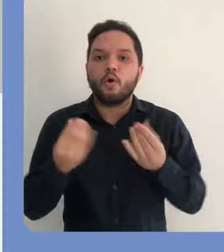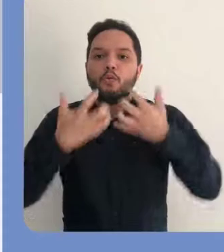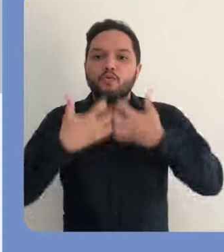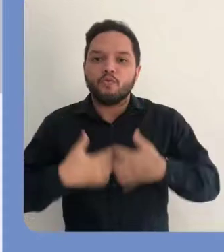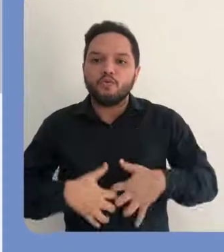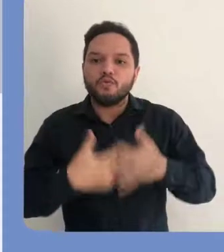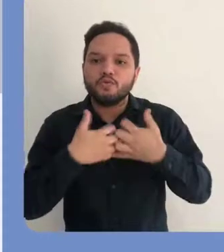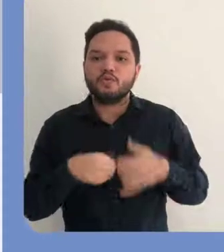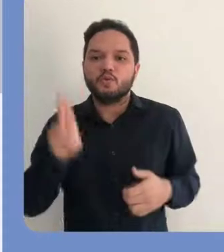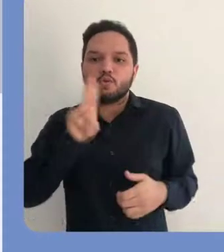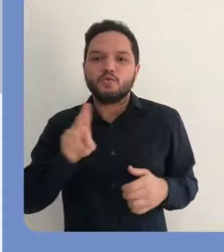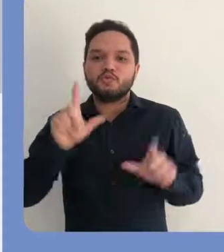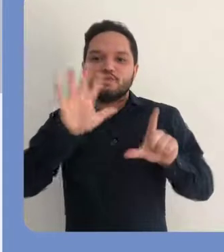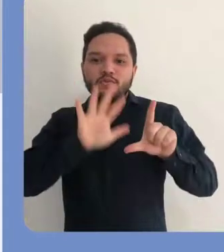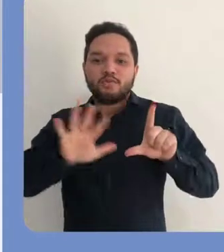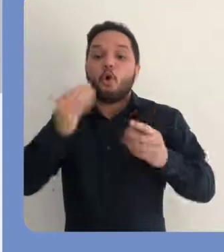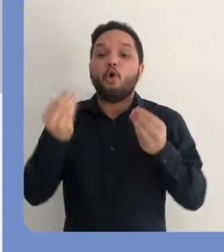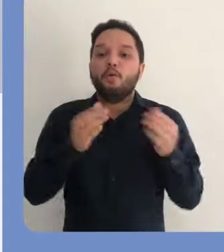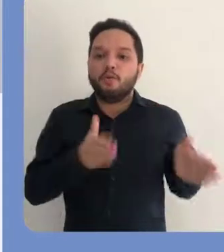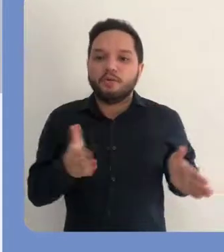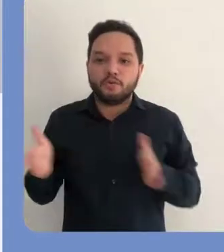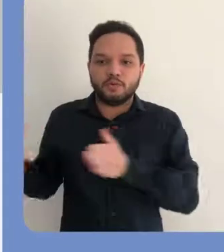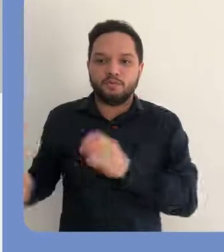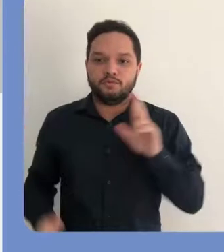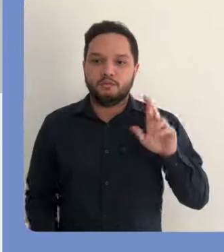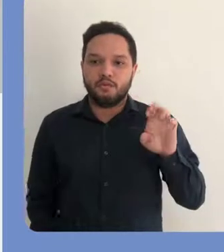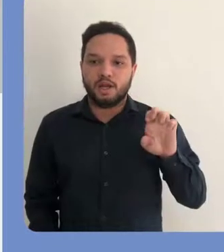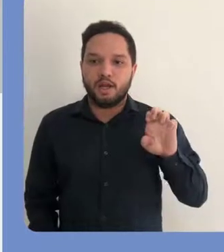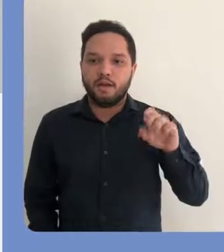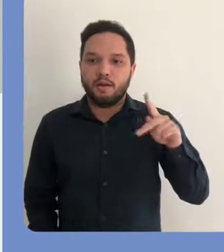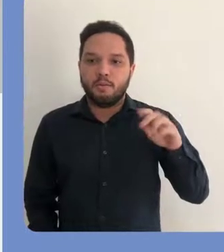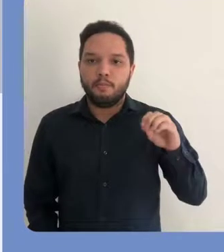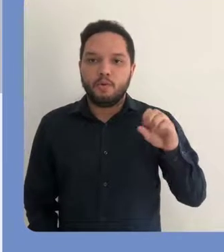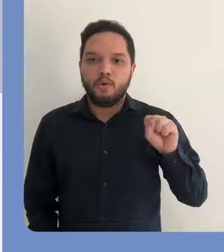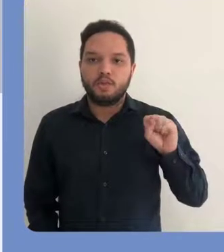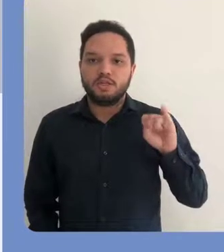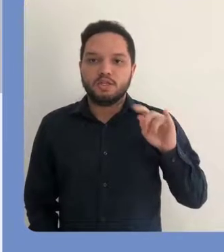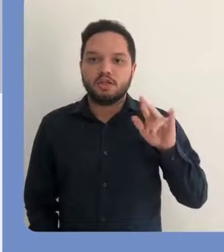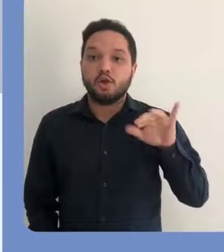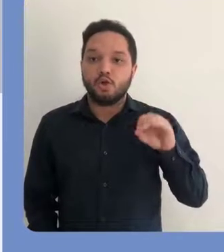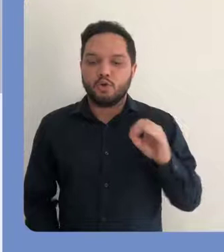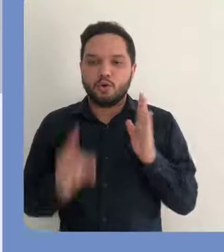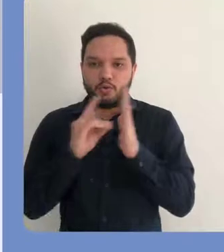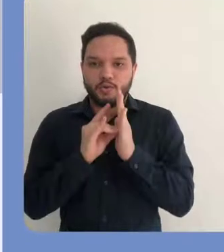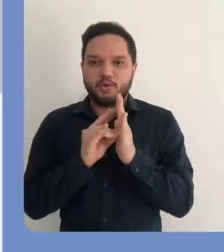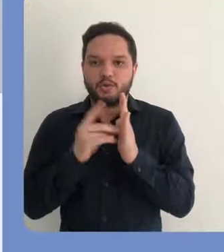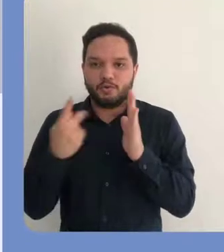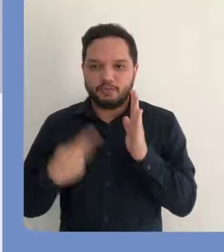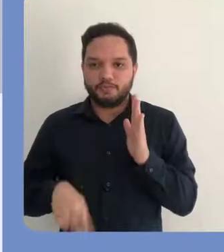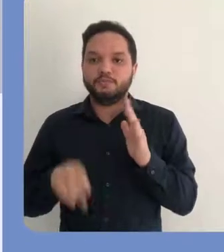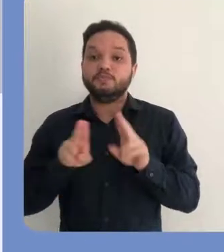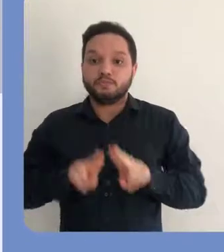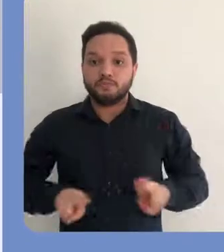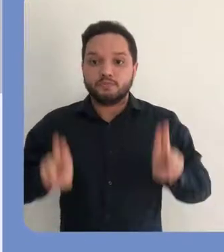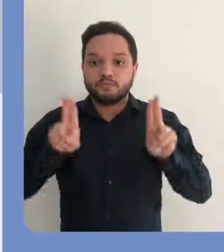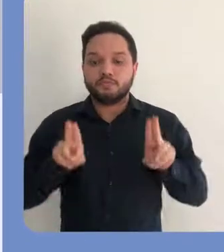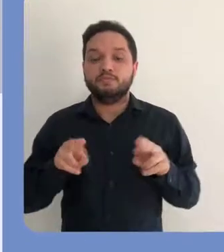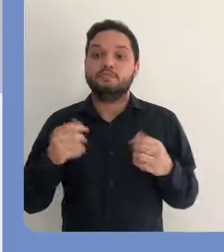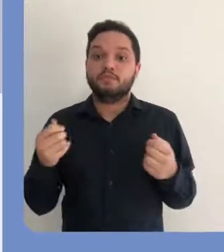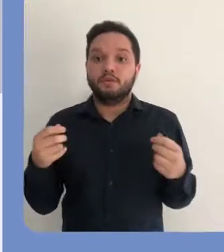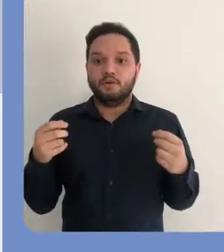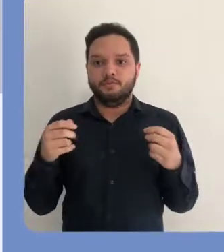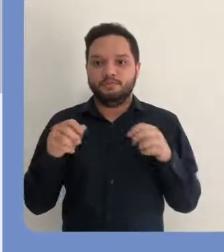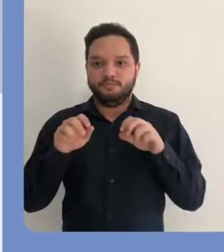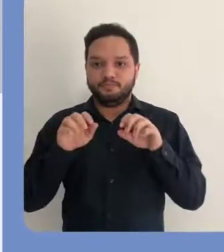Eu quero mostrar para vocês como que funciona a navegação e a organização do repositório institucional da UFSC.